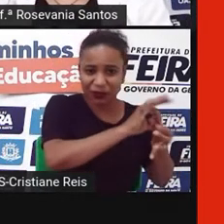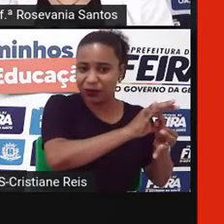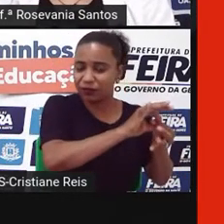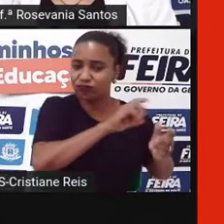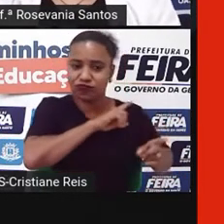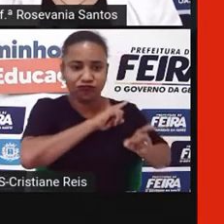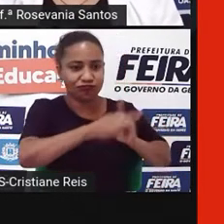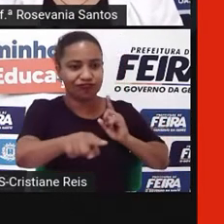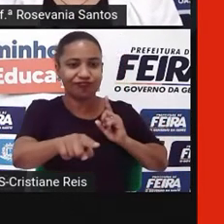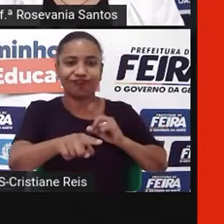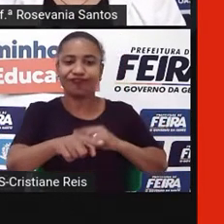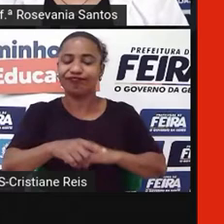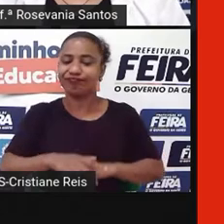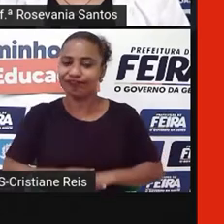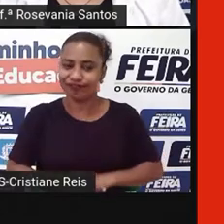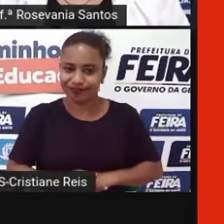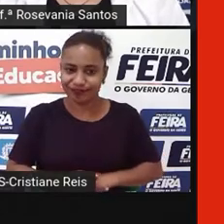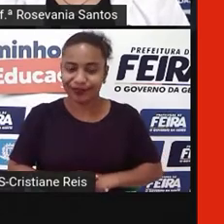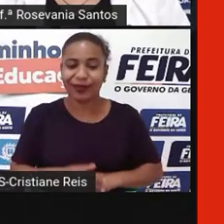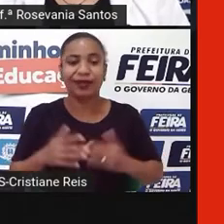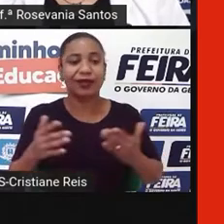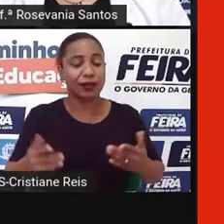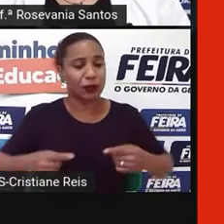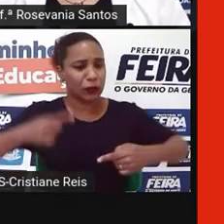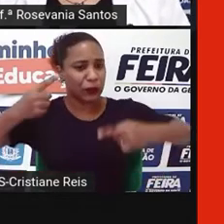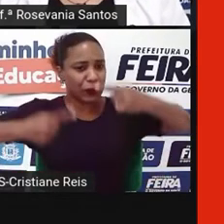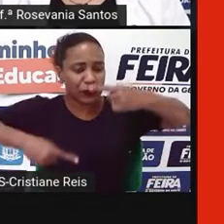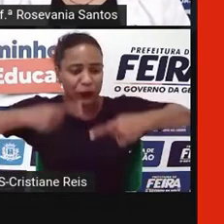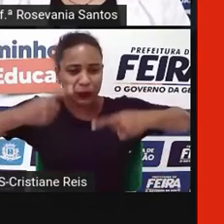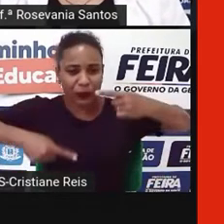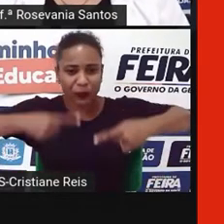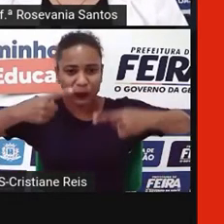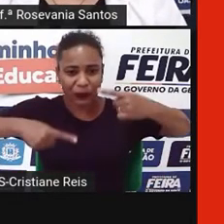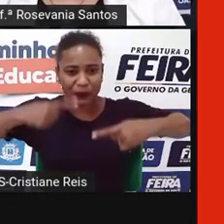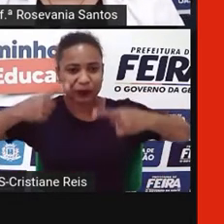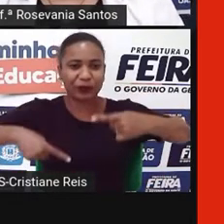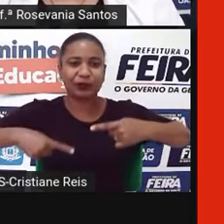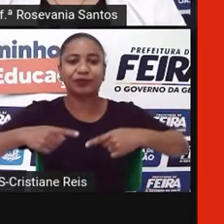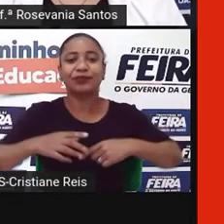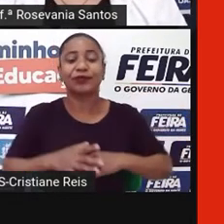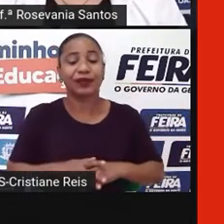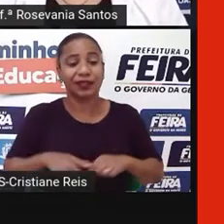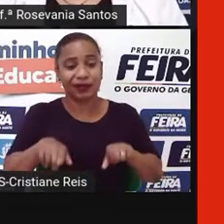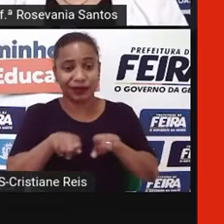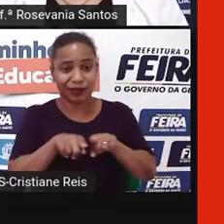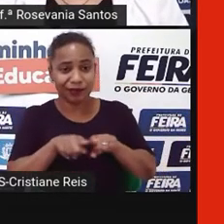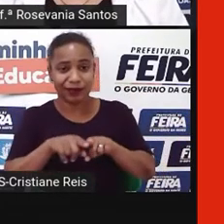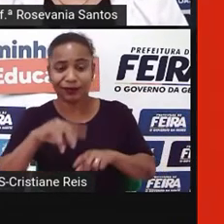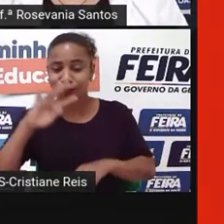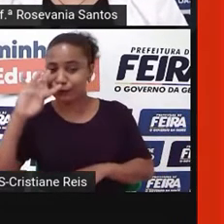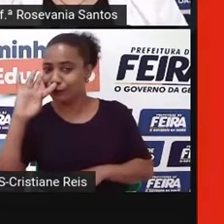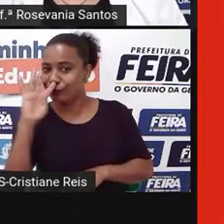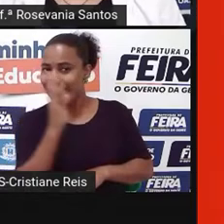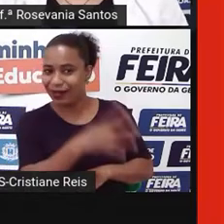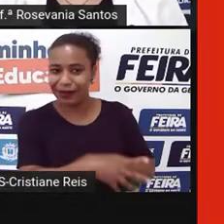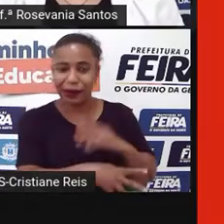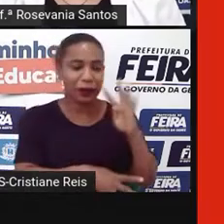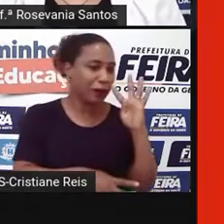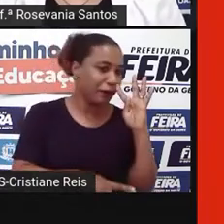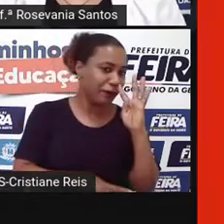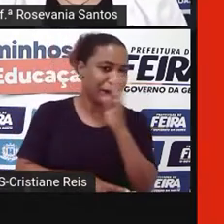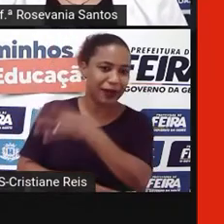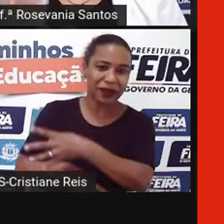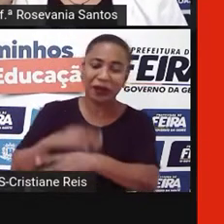permite que comercialize com os Estados Unidos, e sem falar também nas acusações de espionagem. Eu não sei se